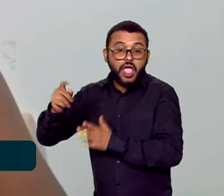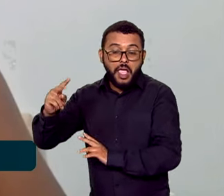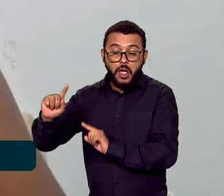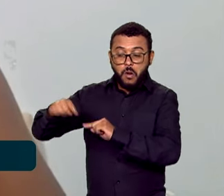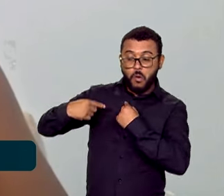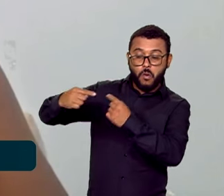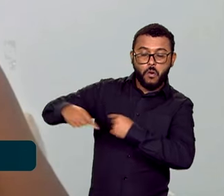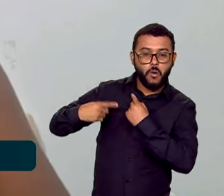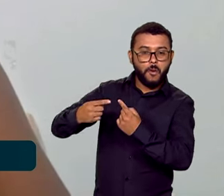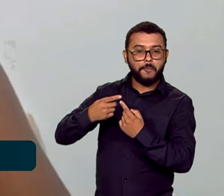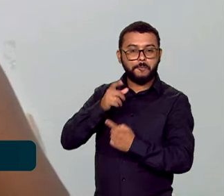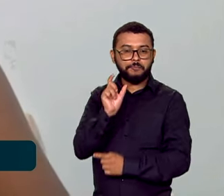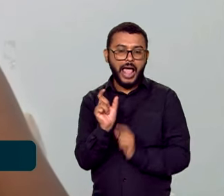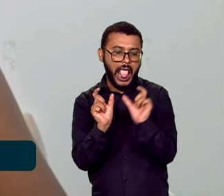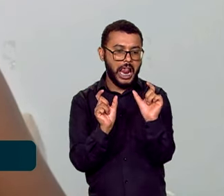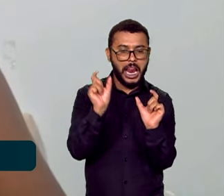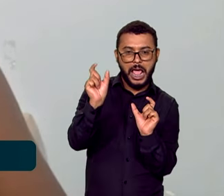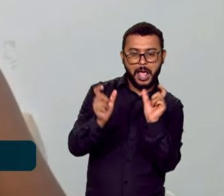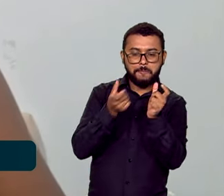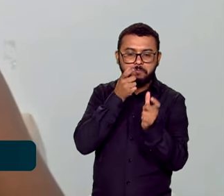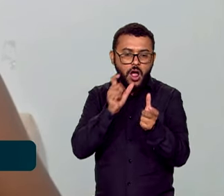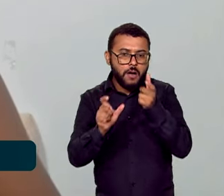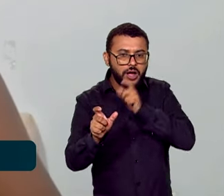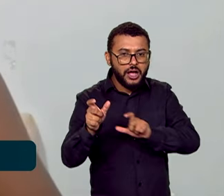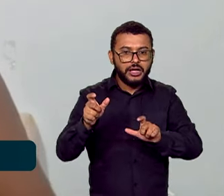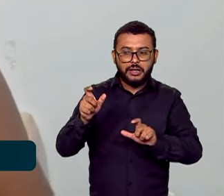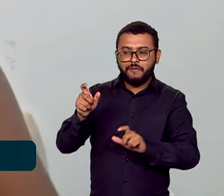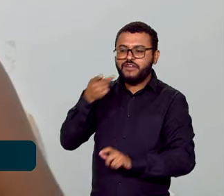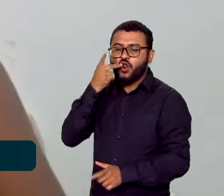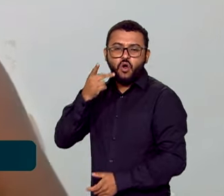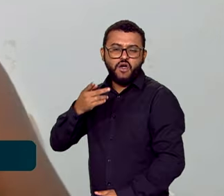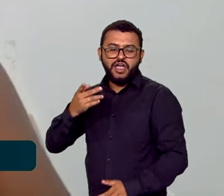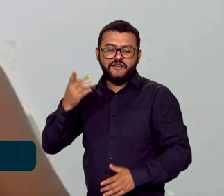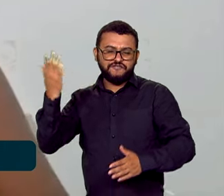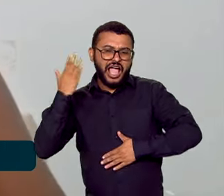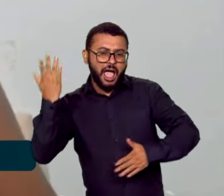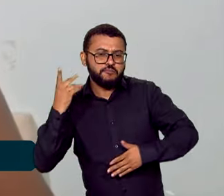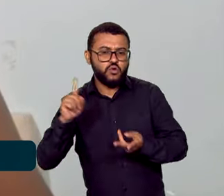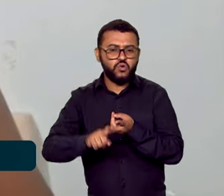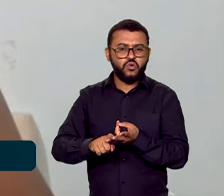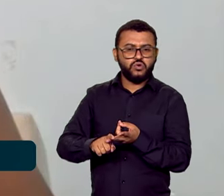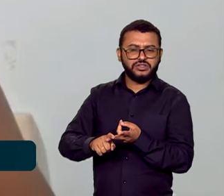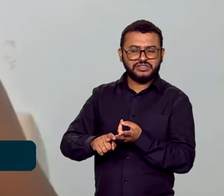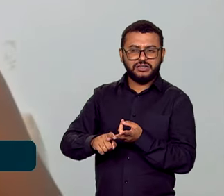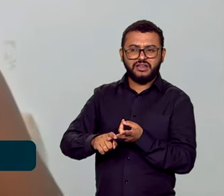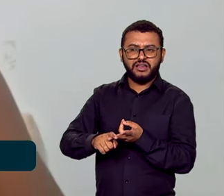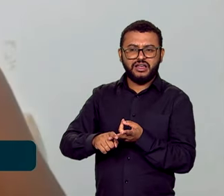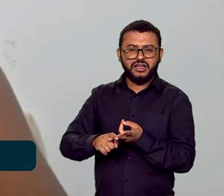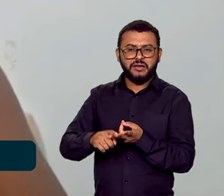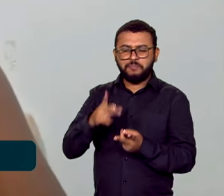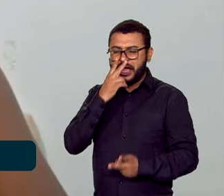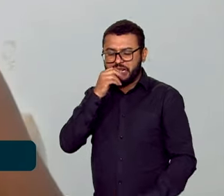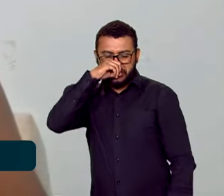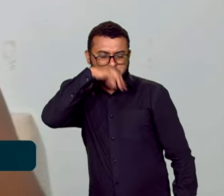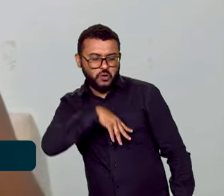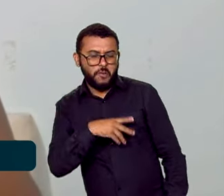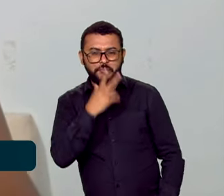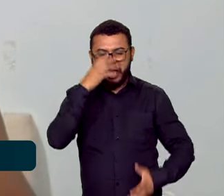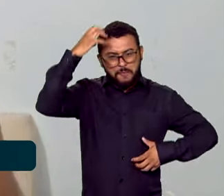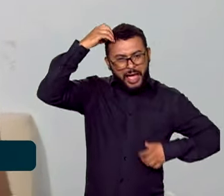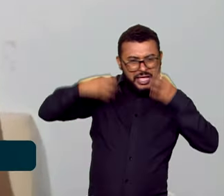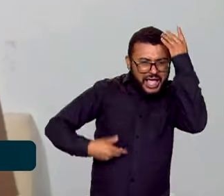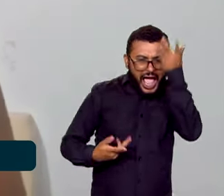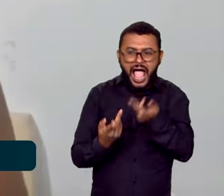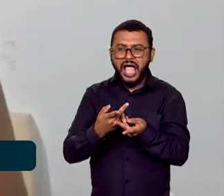a definir palavras, de me chamar de vagabunda. Isso foi preclogênia, isso foi macaca, isso